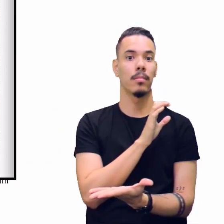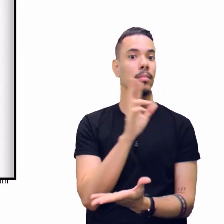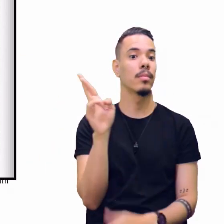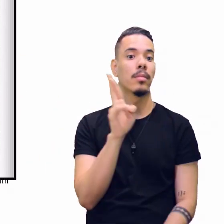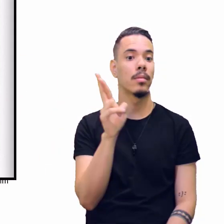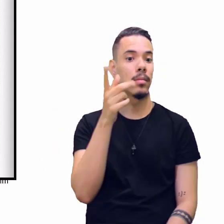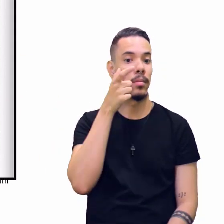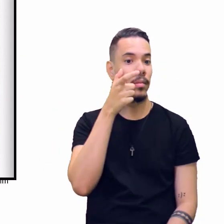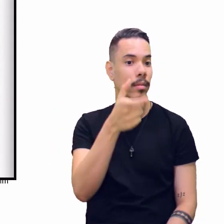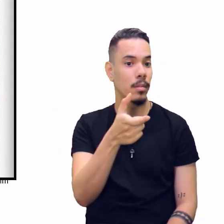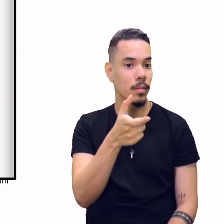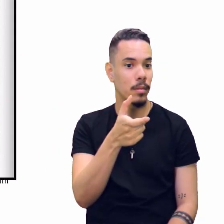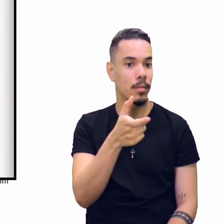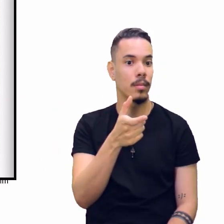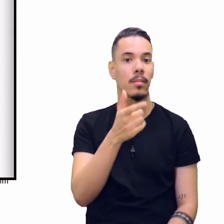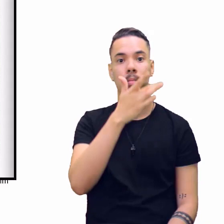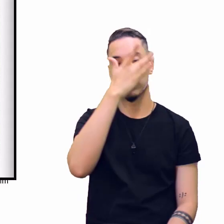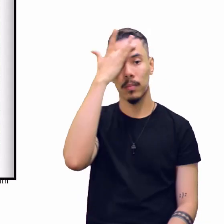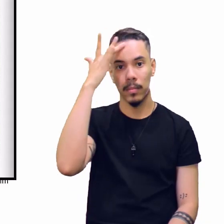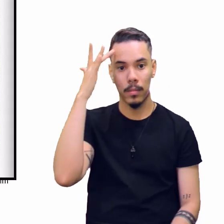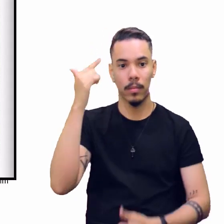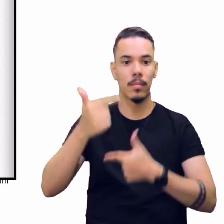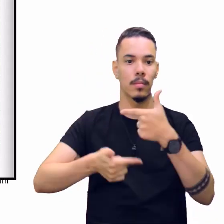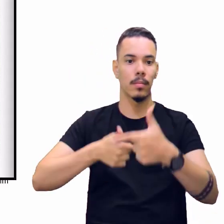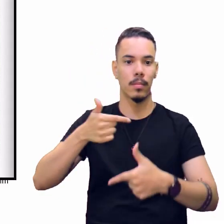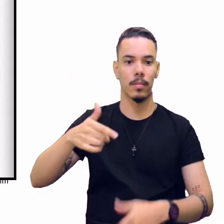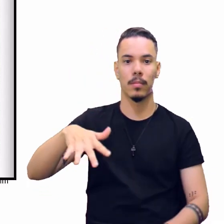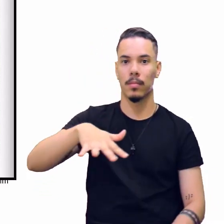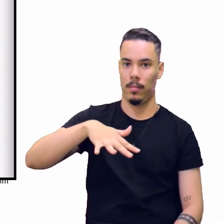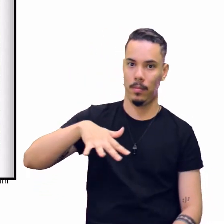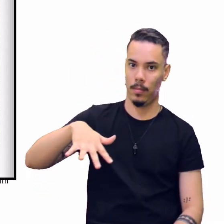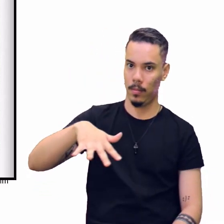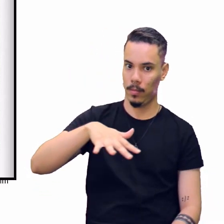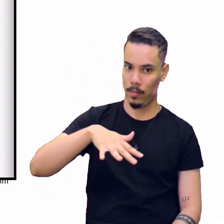interesse? Quem trabalha nesta área, né?